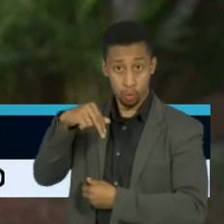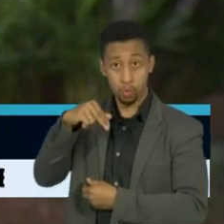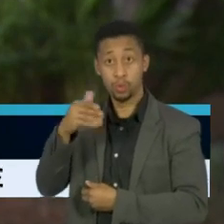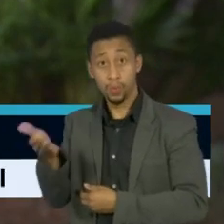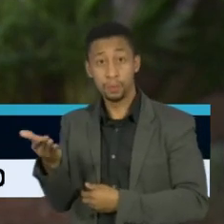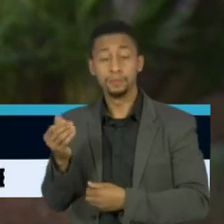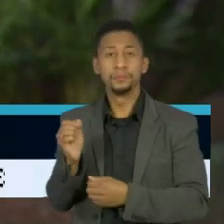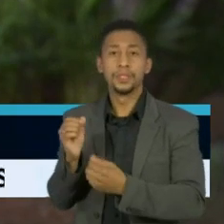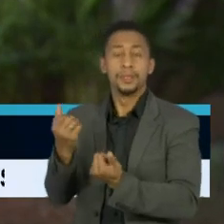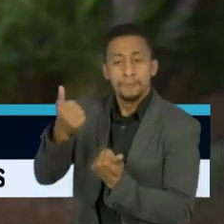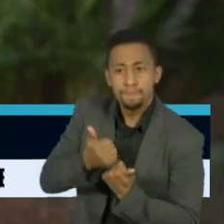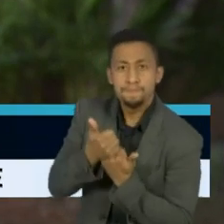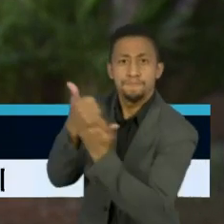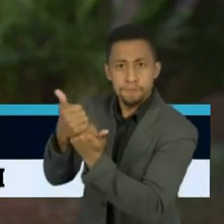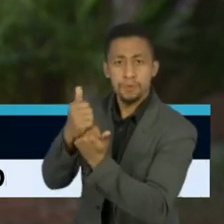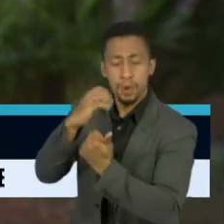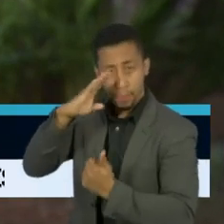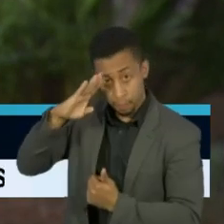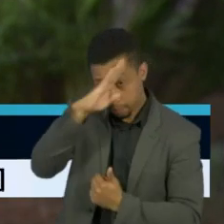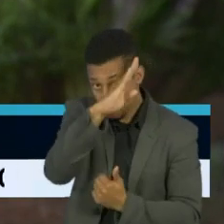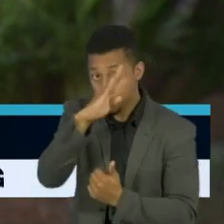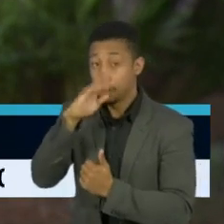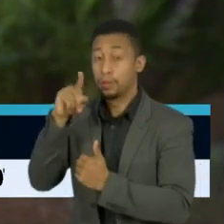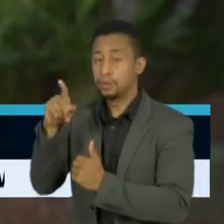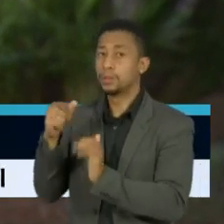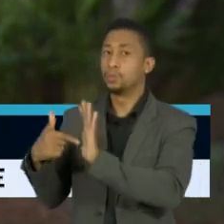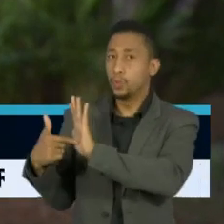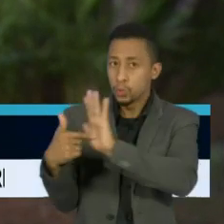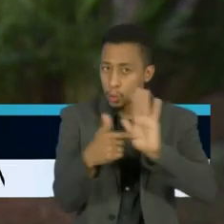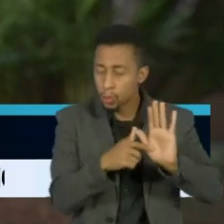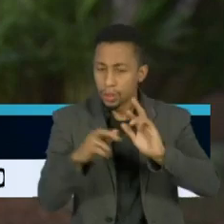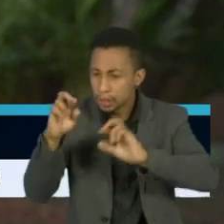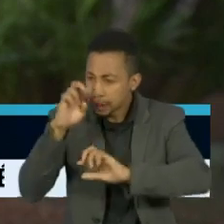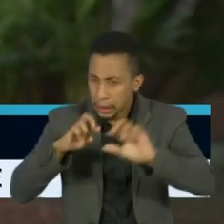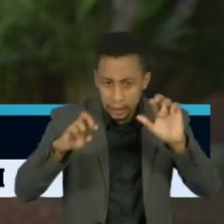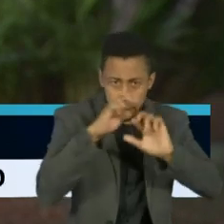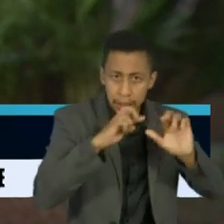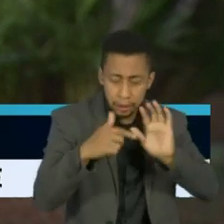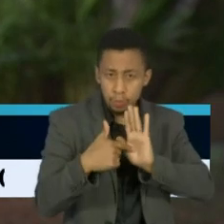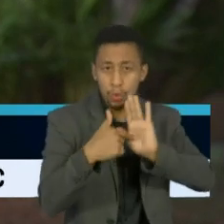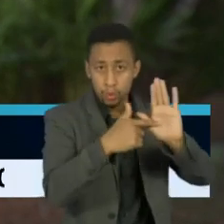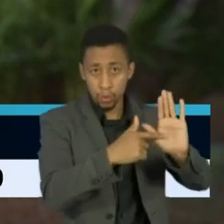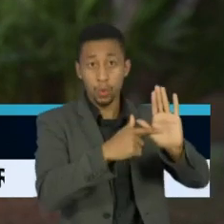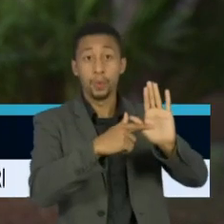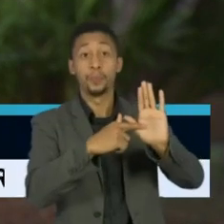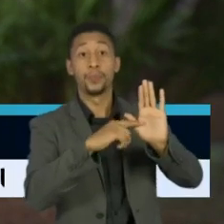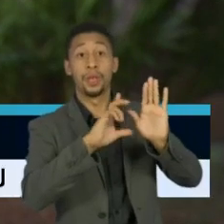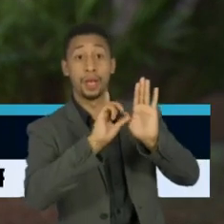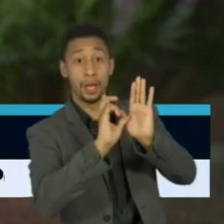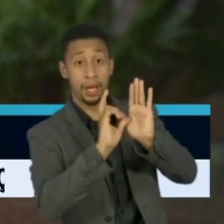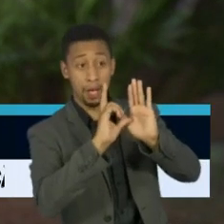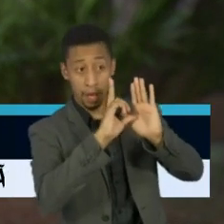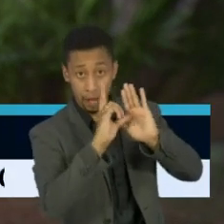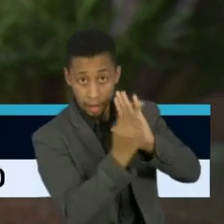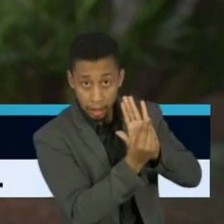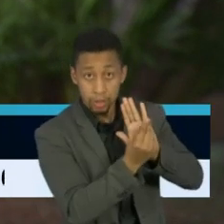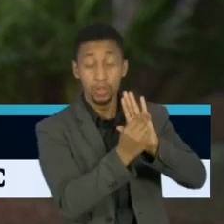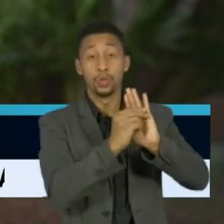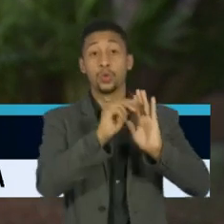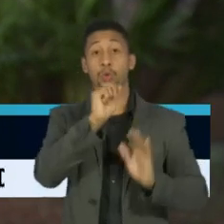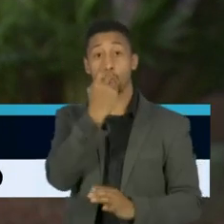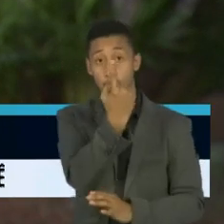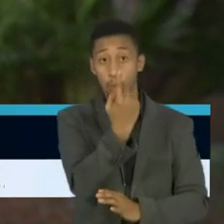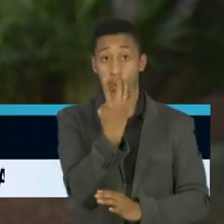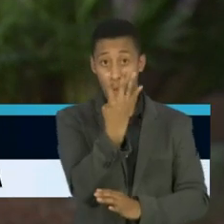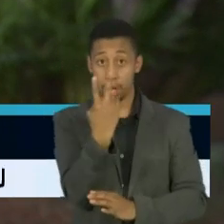defendida pelo presidente Jair Bolsonaro e também por alguns analistas de que o artigo 142 da Constituição Federal garantiria